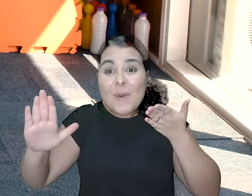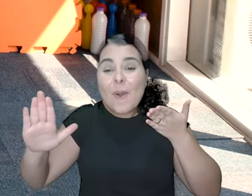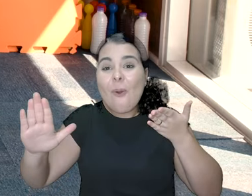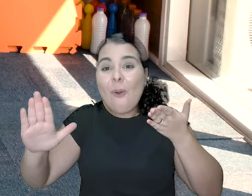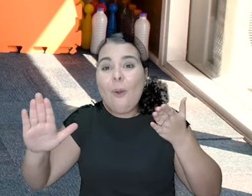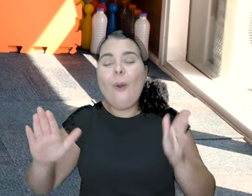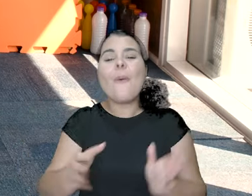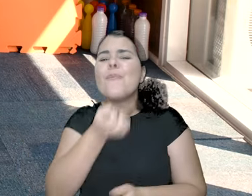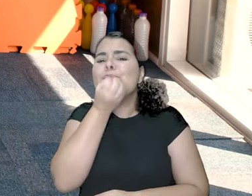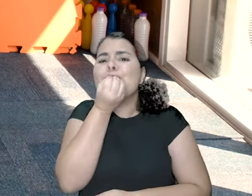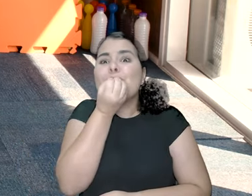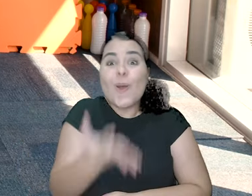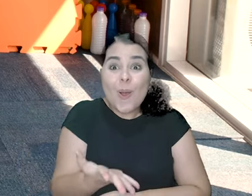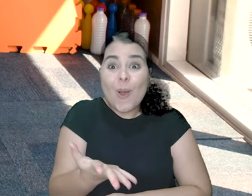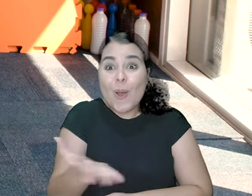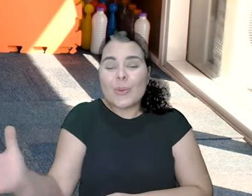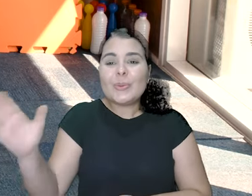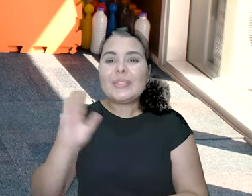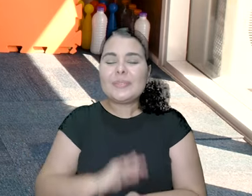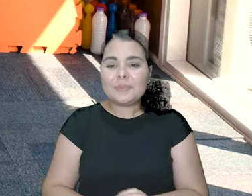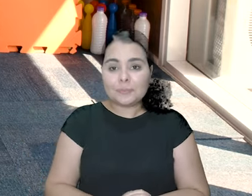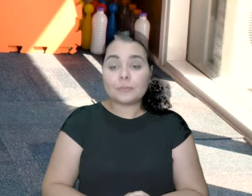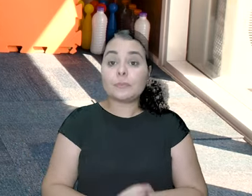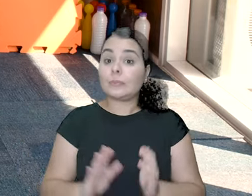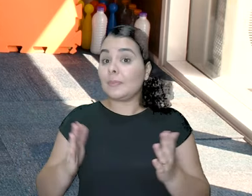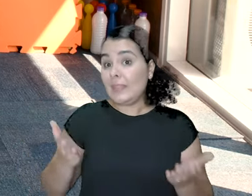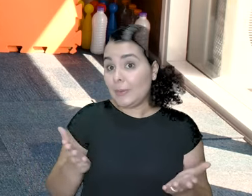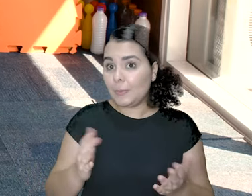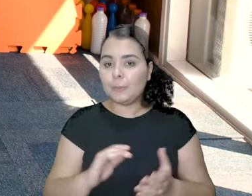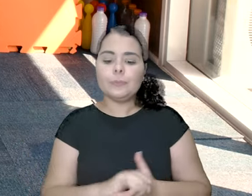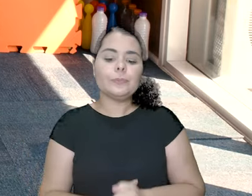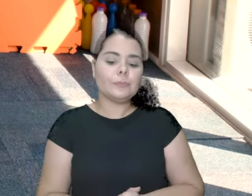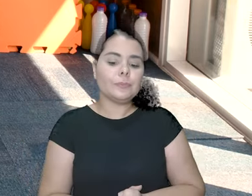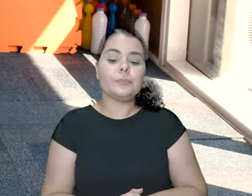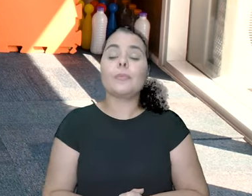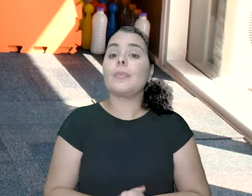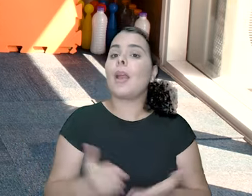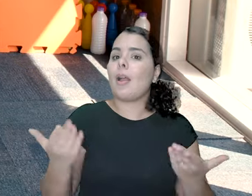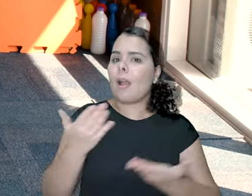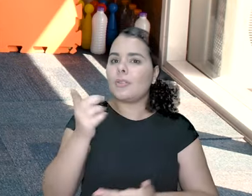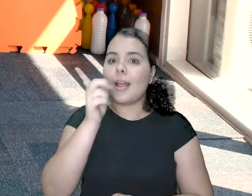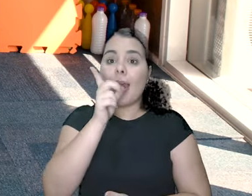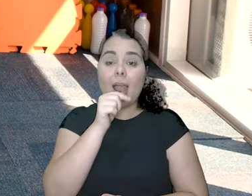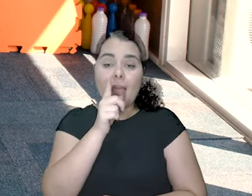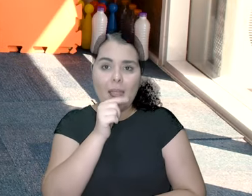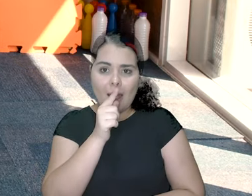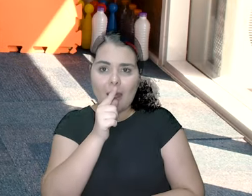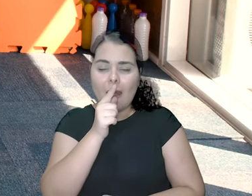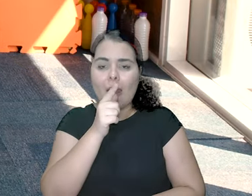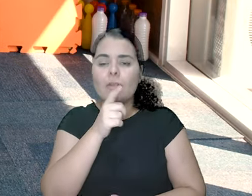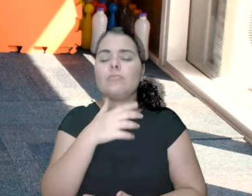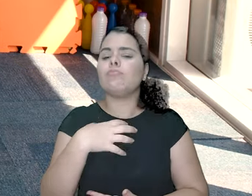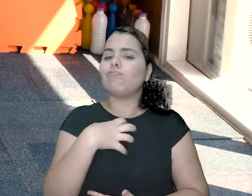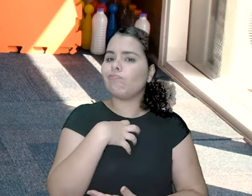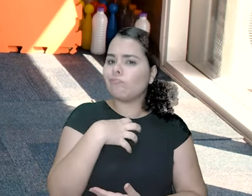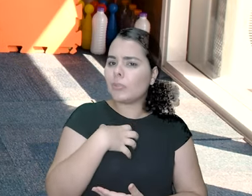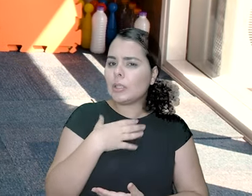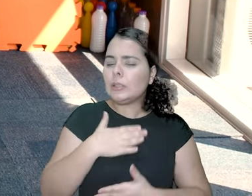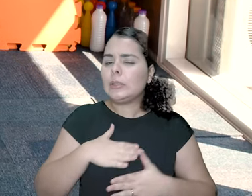terminando? Yeah! Boa, pessoal! É o seguinte. Bebe a sua água.